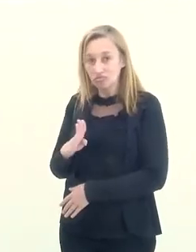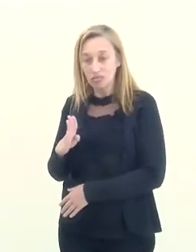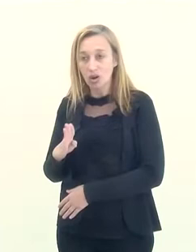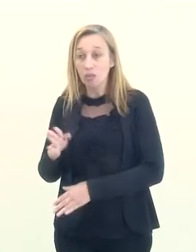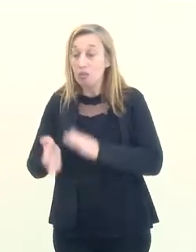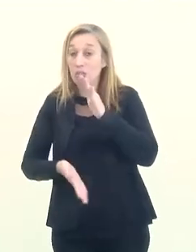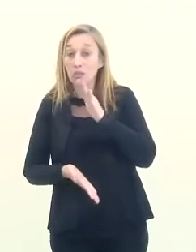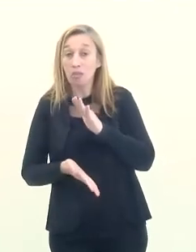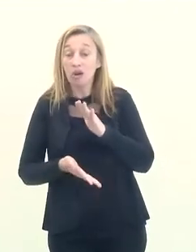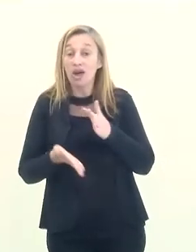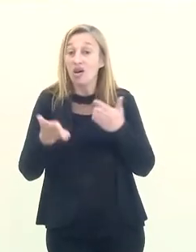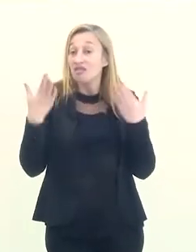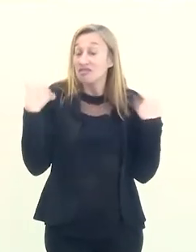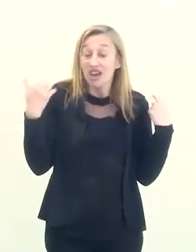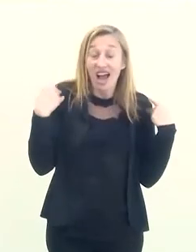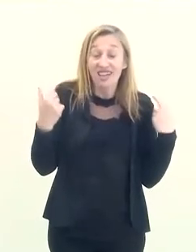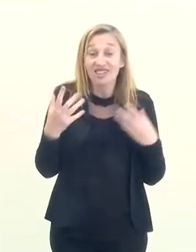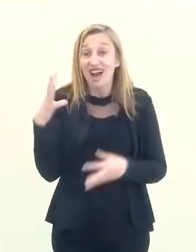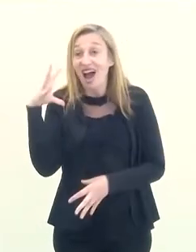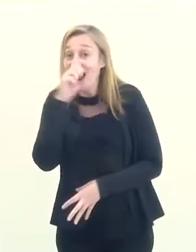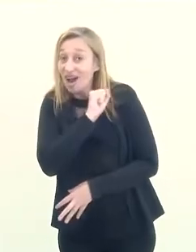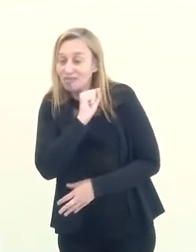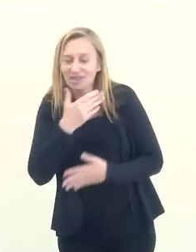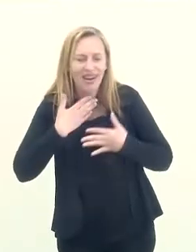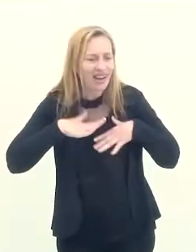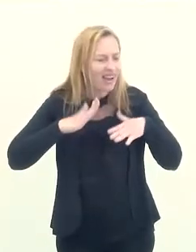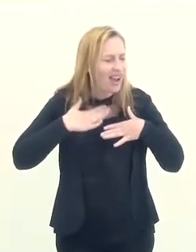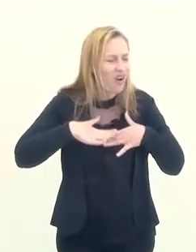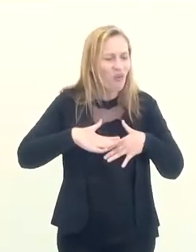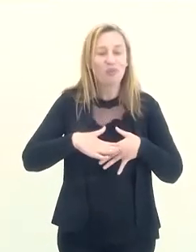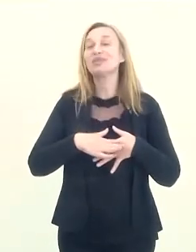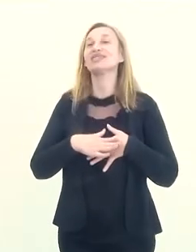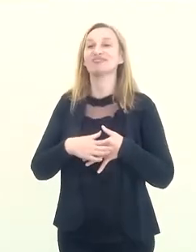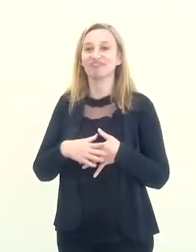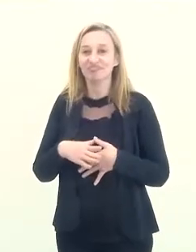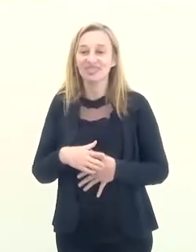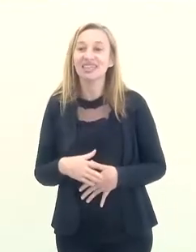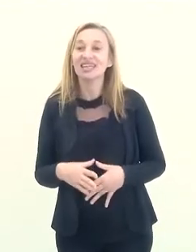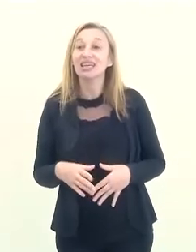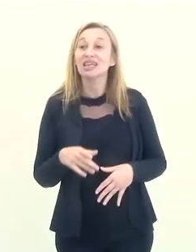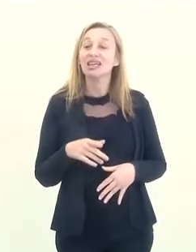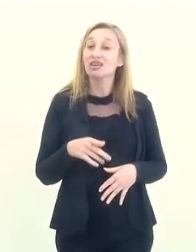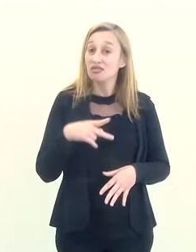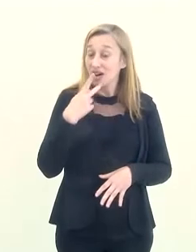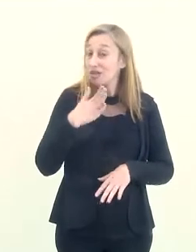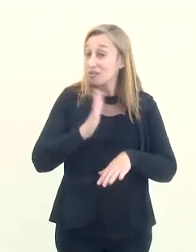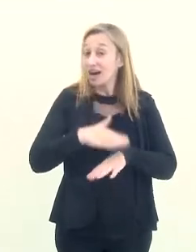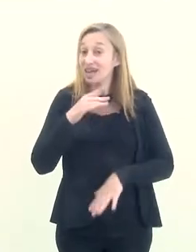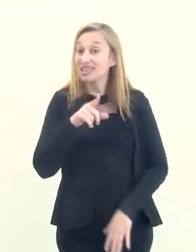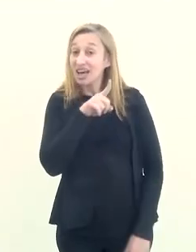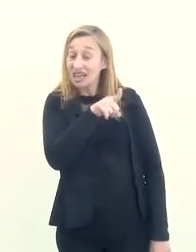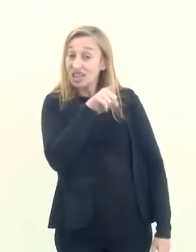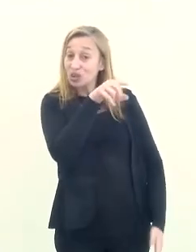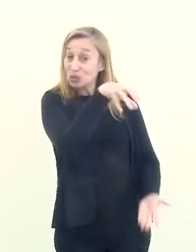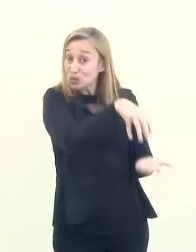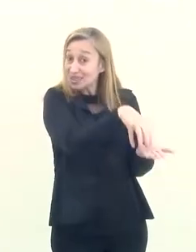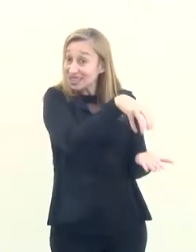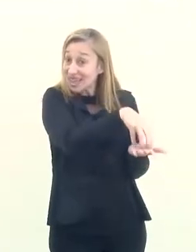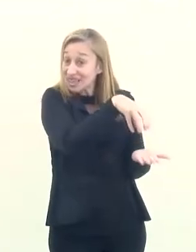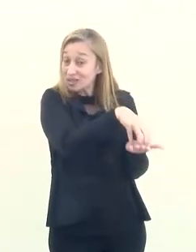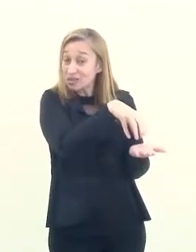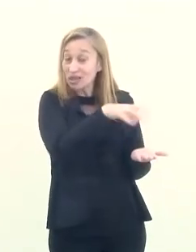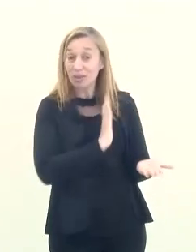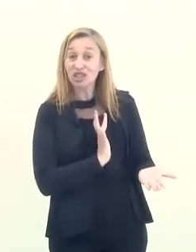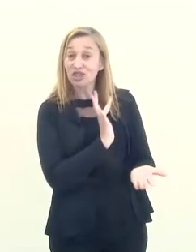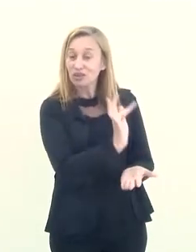rápida, muito cômoda. E digo mais, ali do epicentro, do centro da Baixada Fluminense, ali